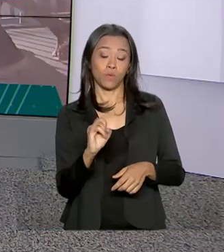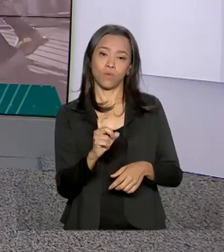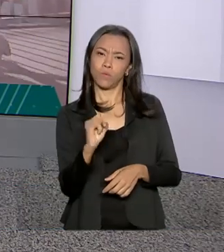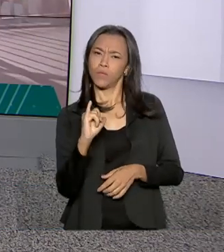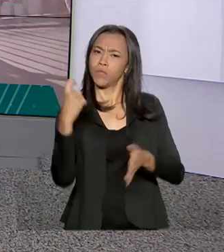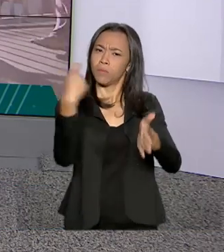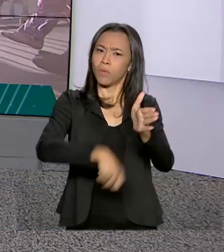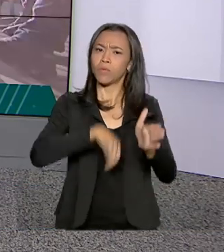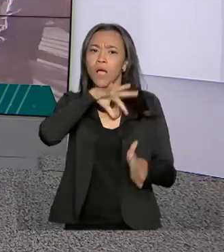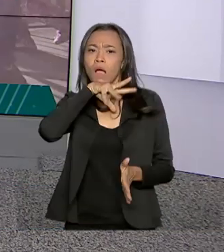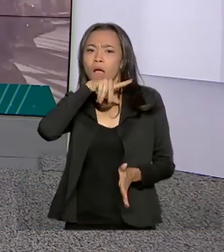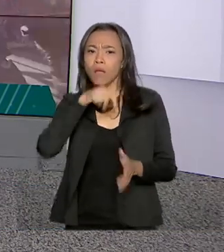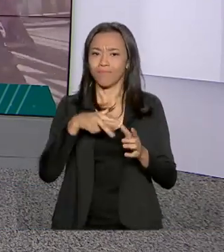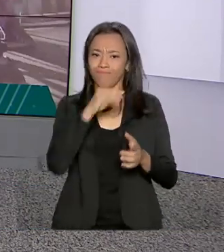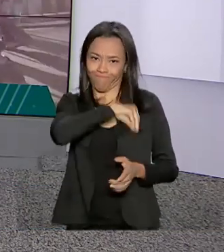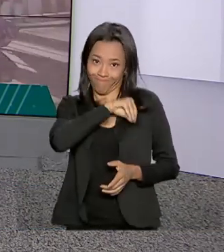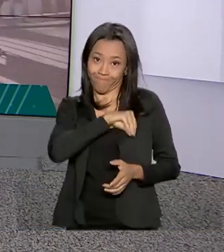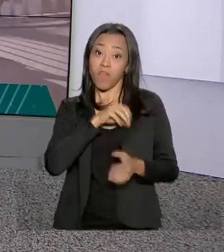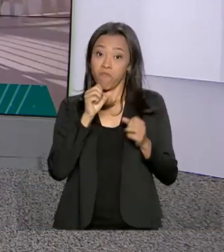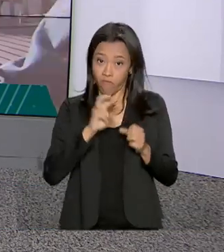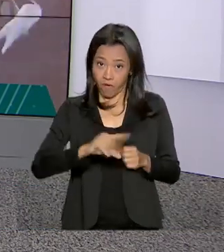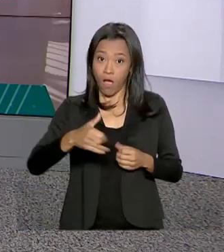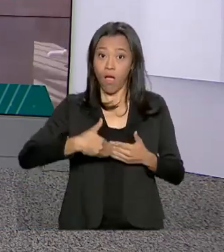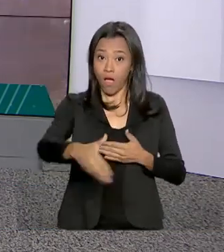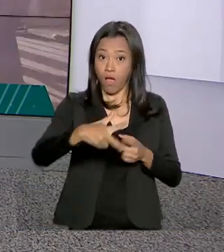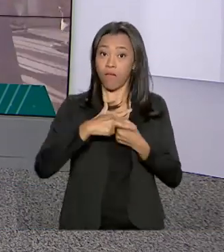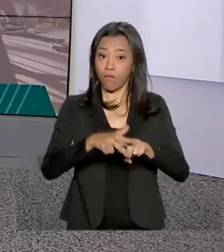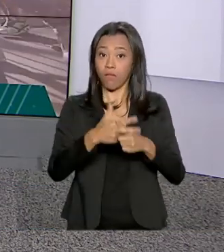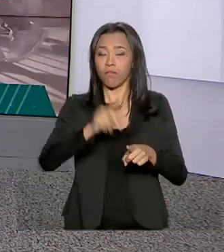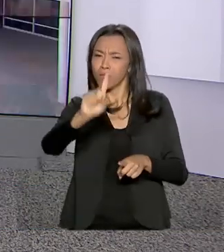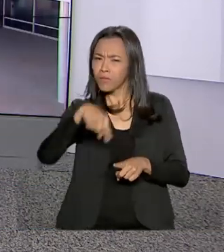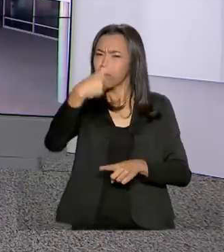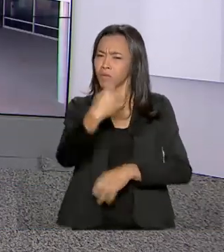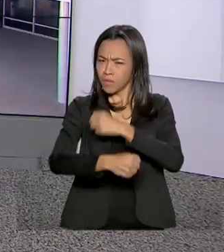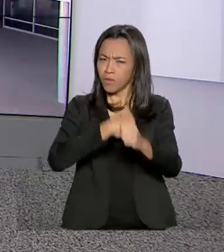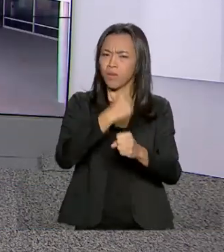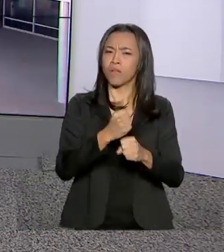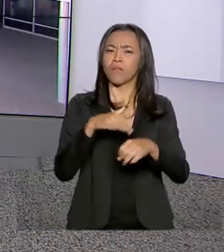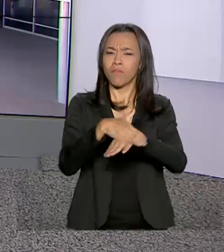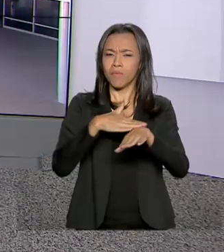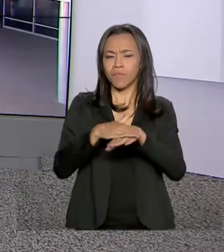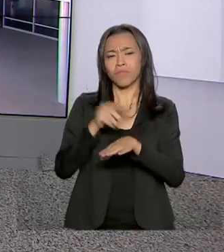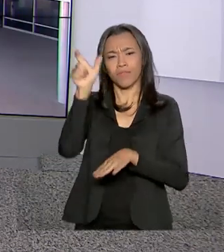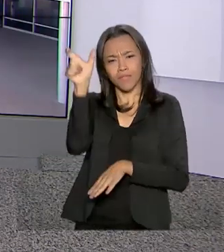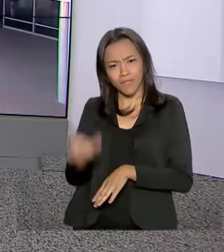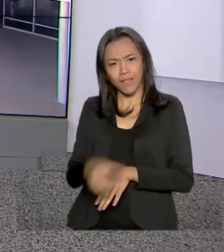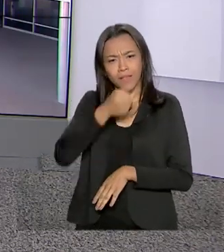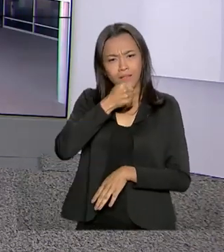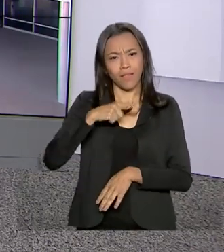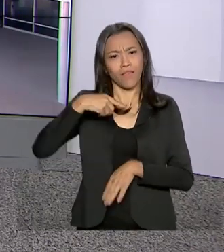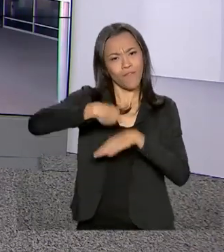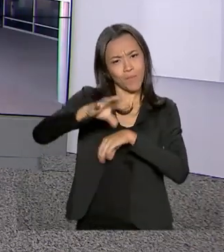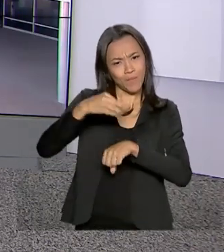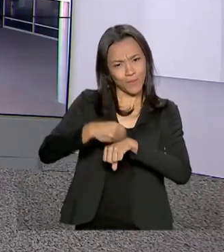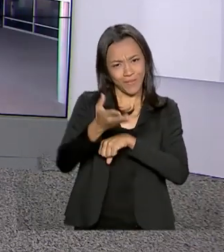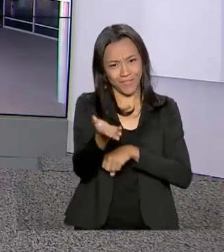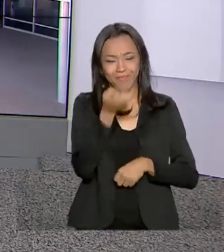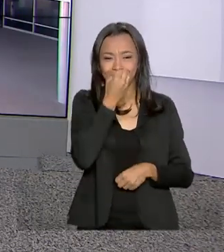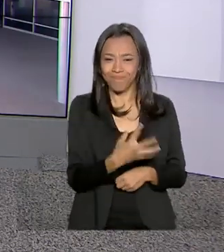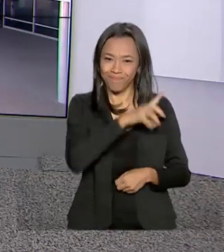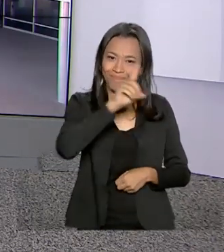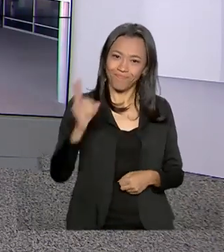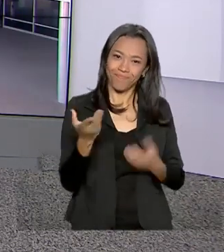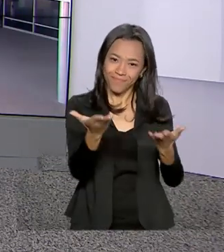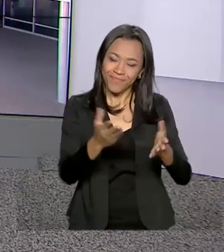reajustada no ano que vem. Vamos então até o Palácio do Planalto conversar com a repórter Daniele Popov, que tem as informações para a gente. Oi, Dani, bom dia para você.